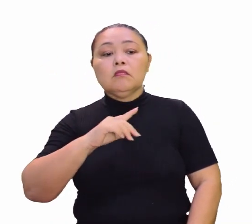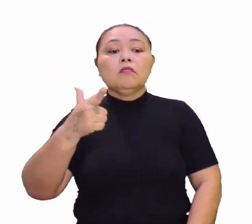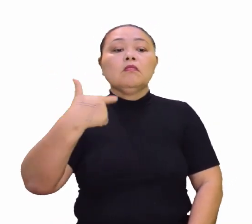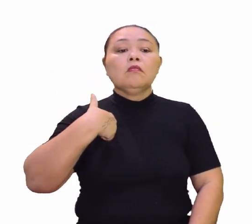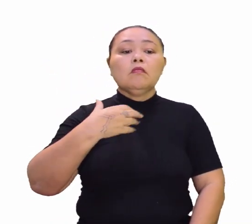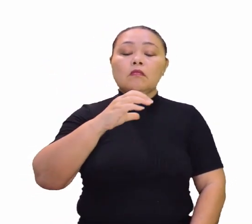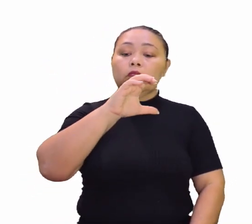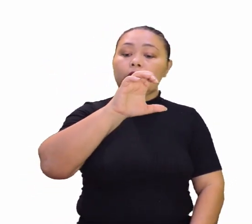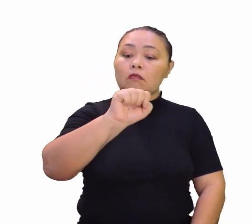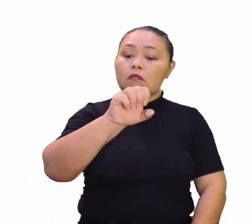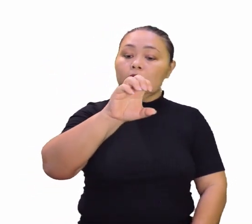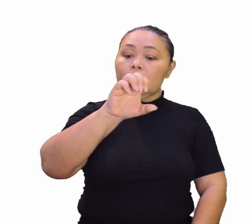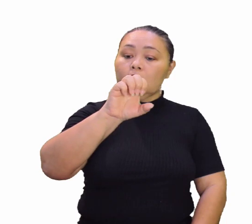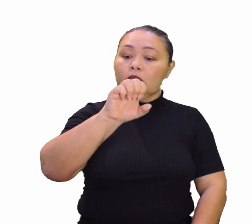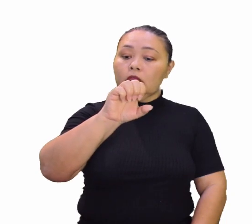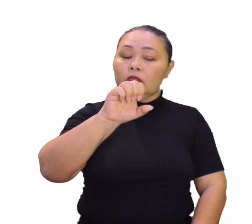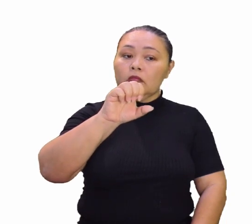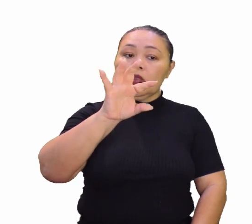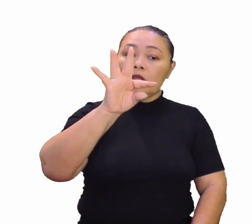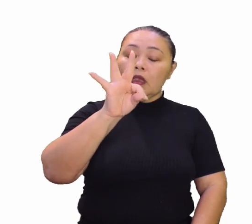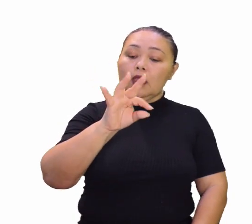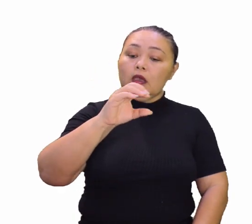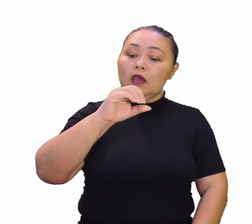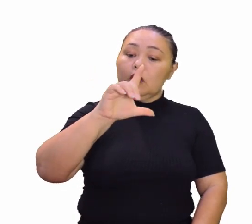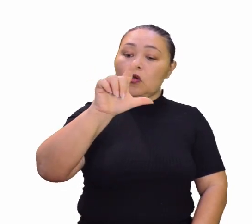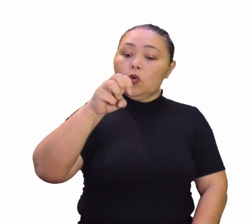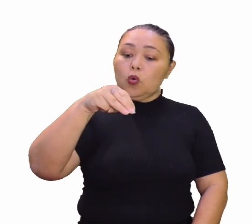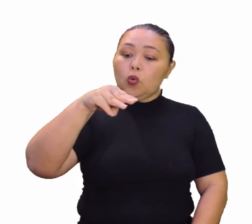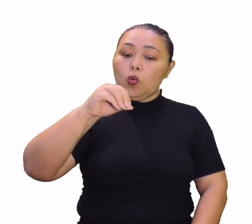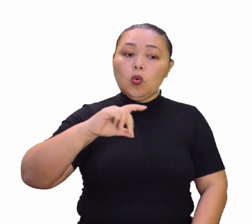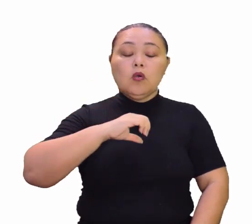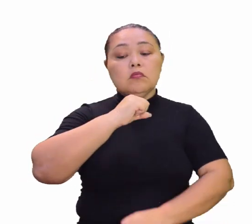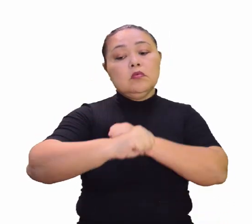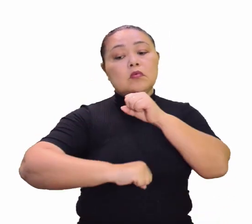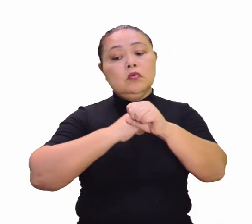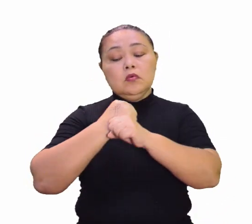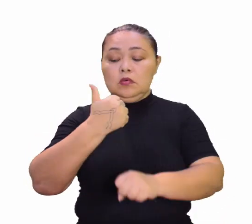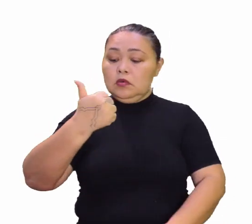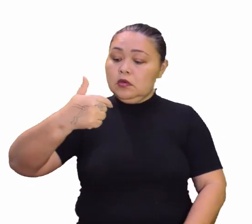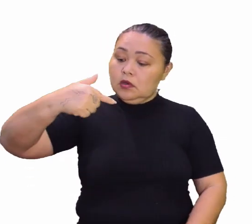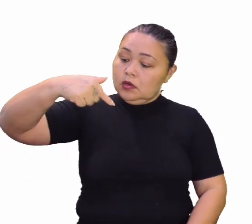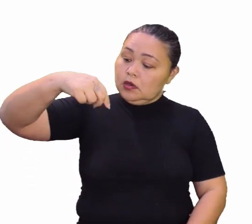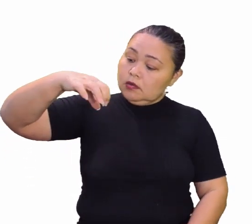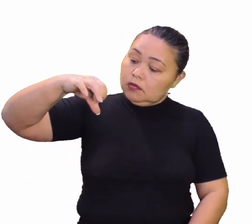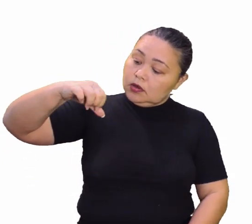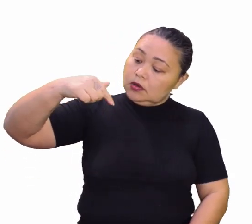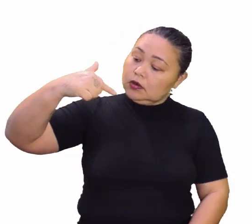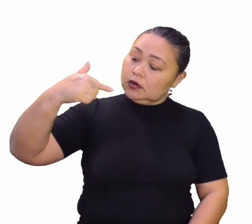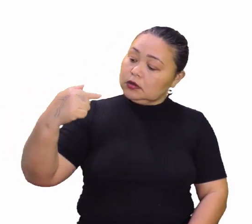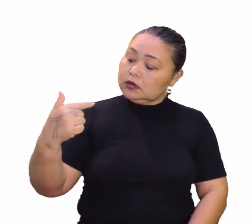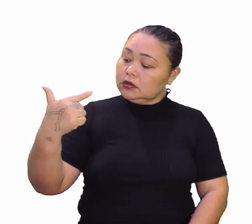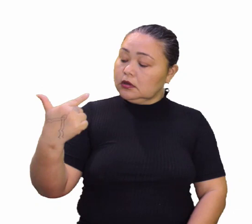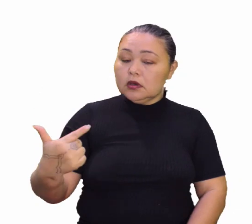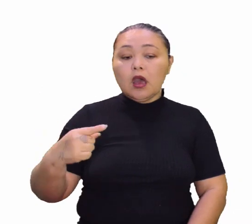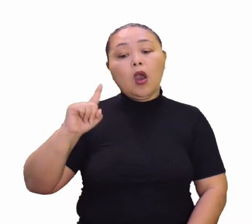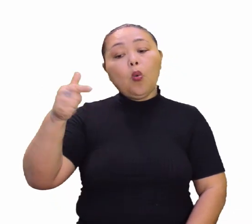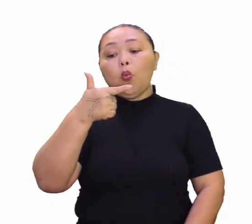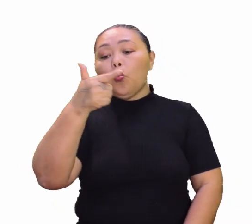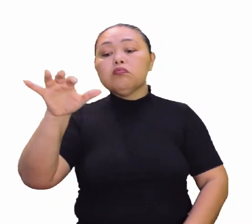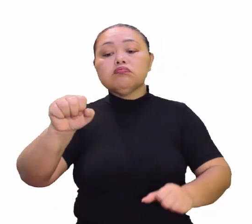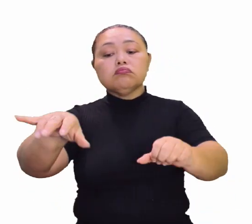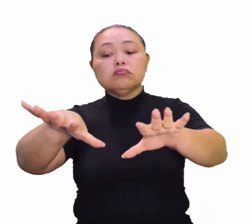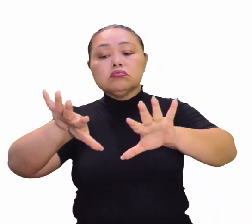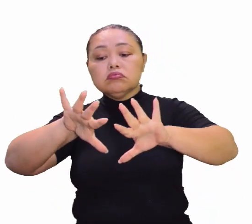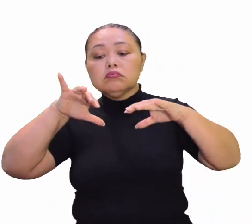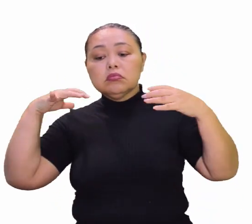Estocolmo, em 1972. Depois, nós temos aí outras conferências que a gente vai verificar